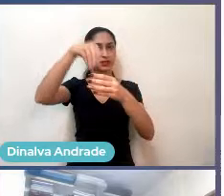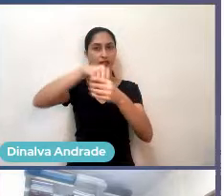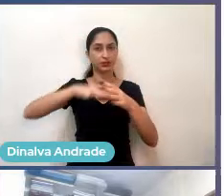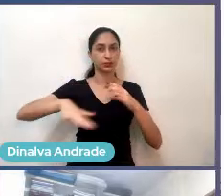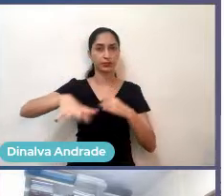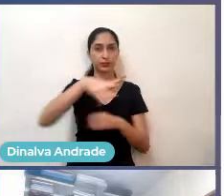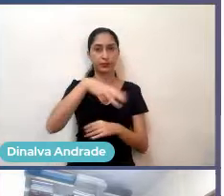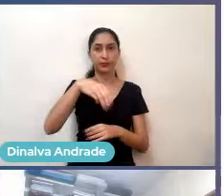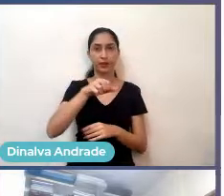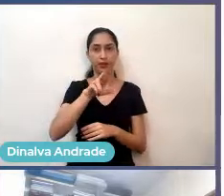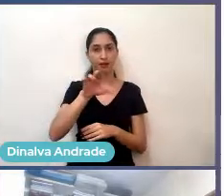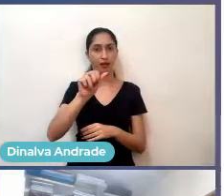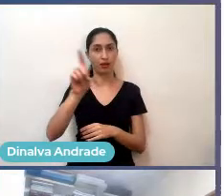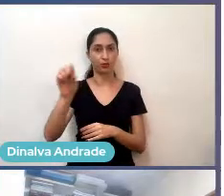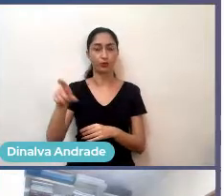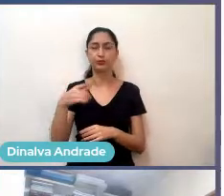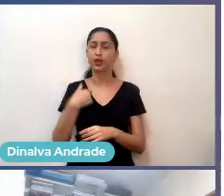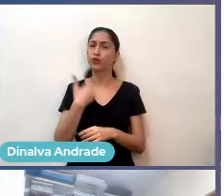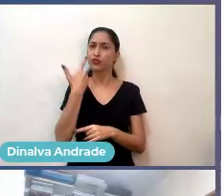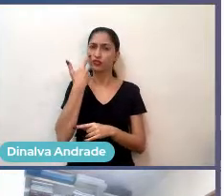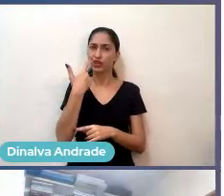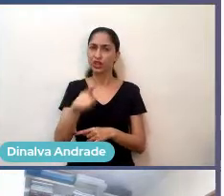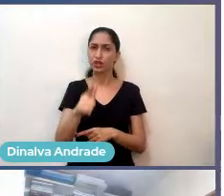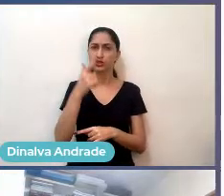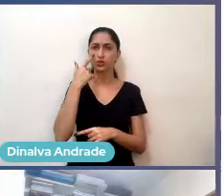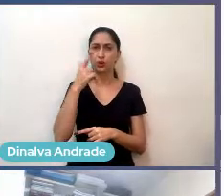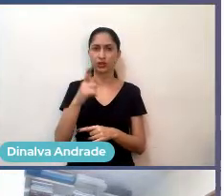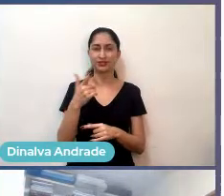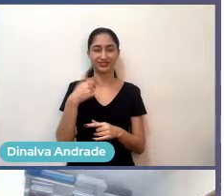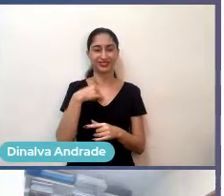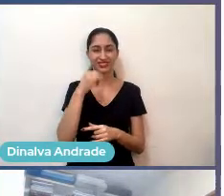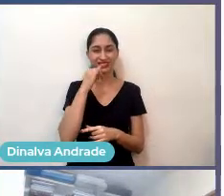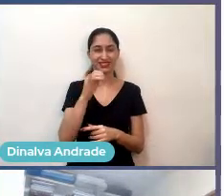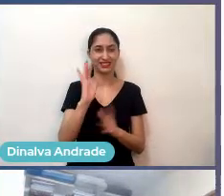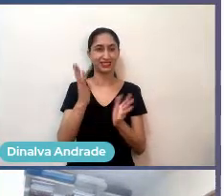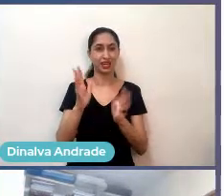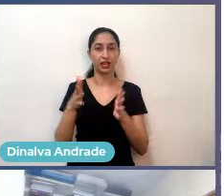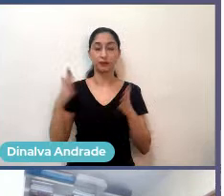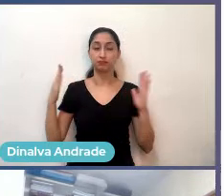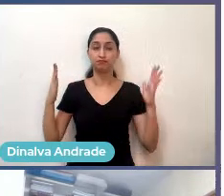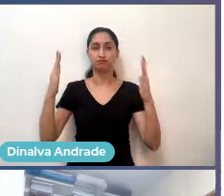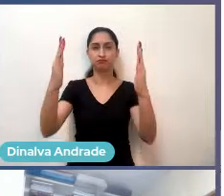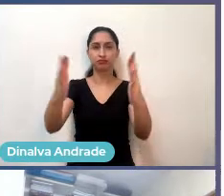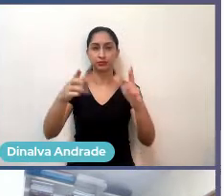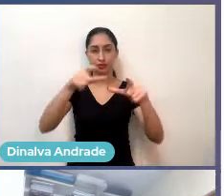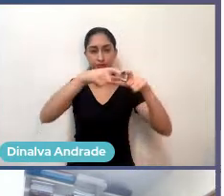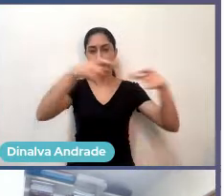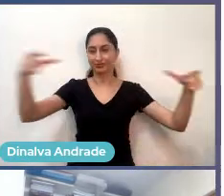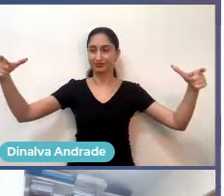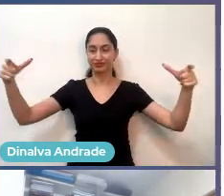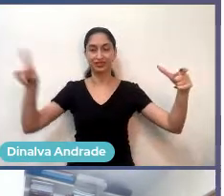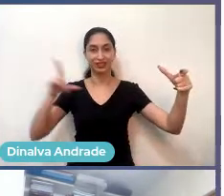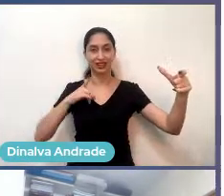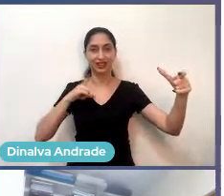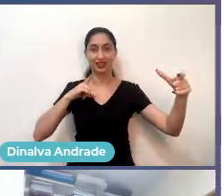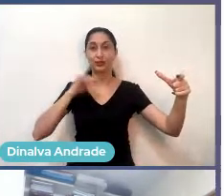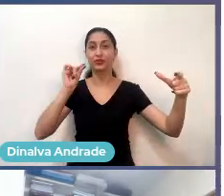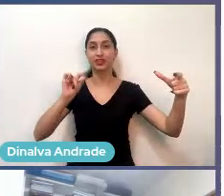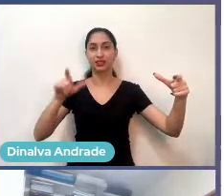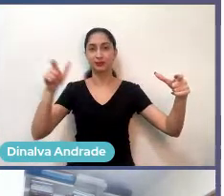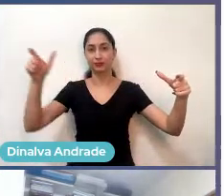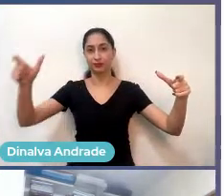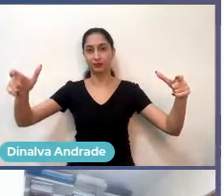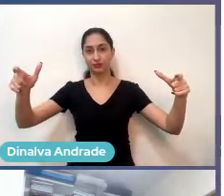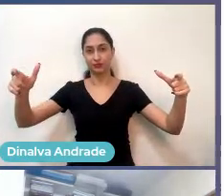isso, eu vejo para Pernambuco, dentro desse corredor que eu falei para vocês, você encontra que é algo transversal. A área de